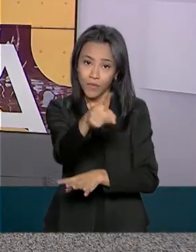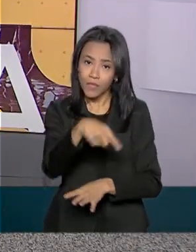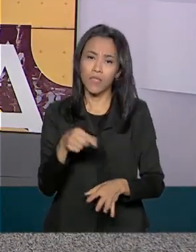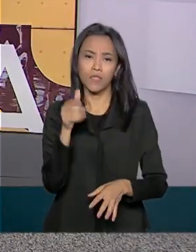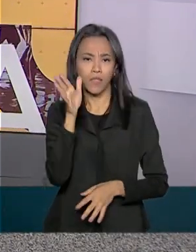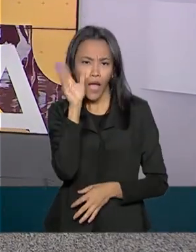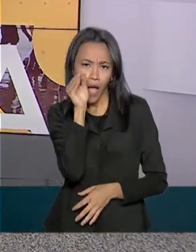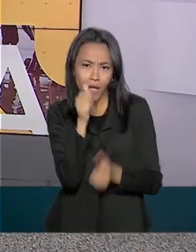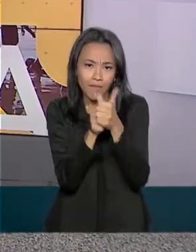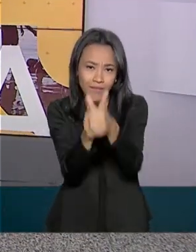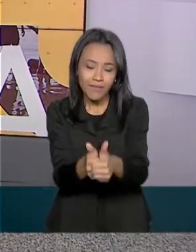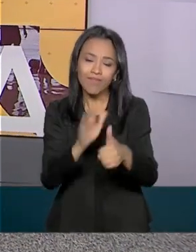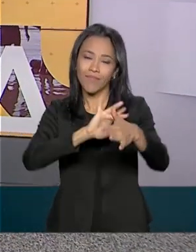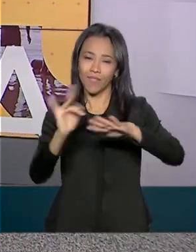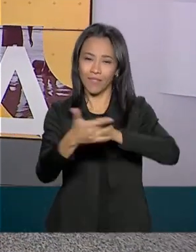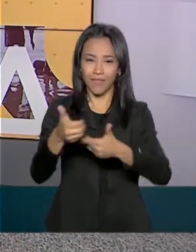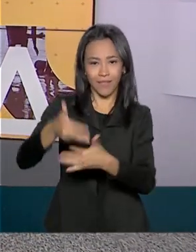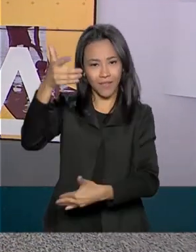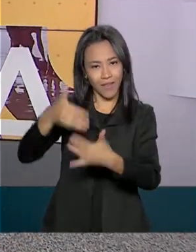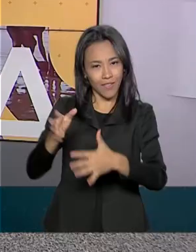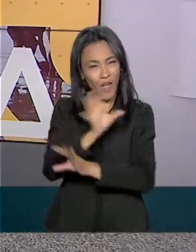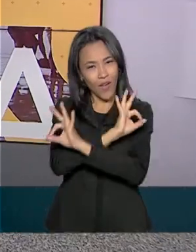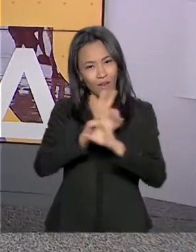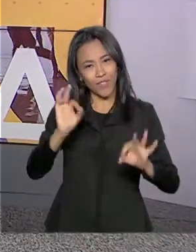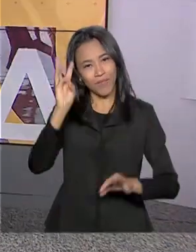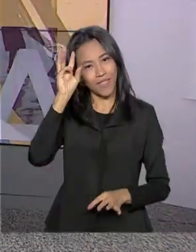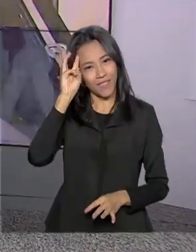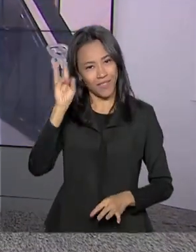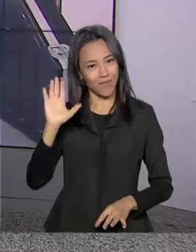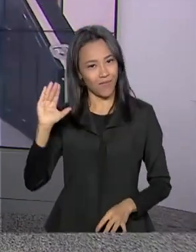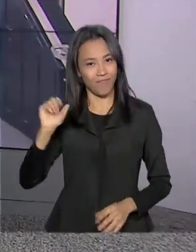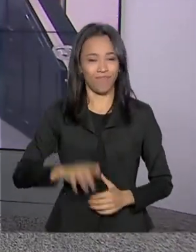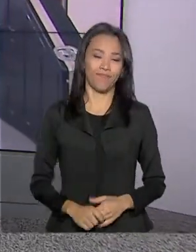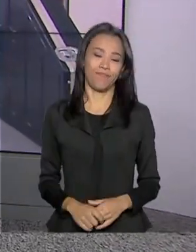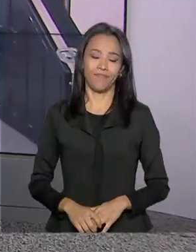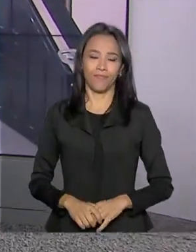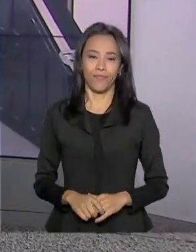acompanhe também pelas redes sociais. Ótima terça, tchau!